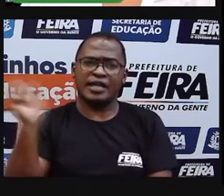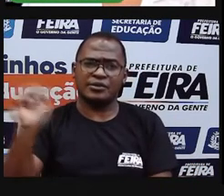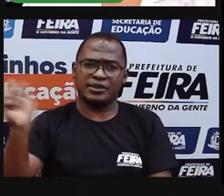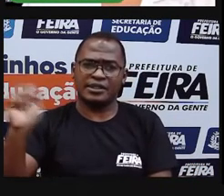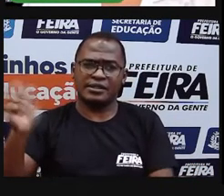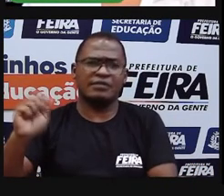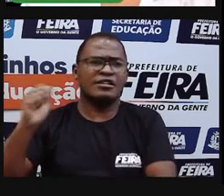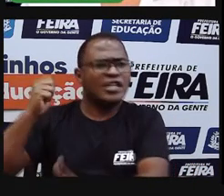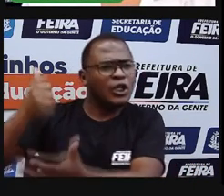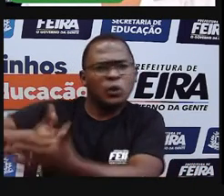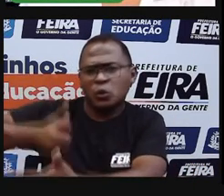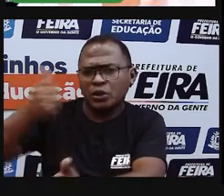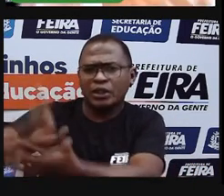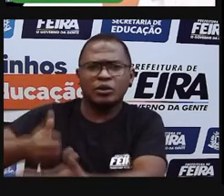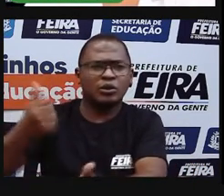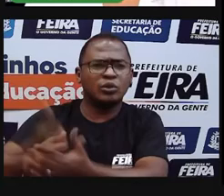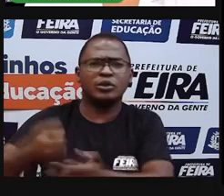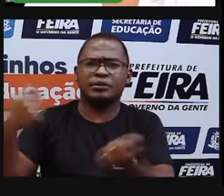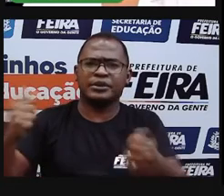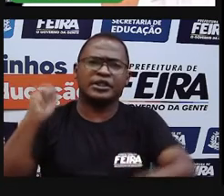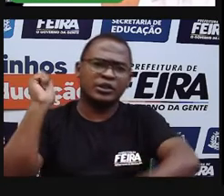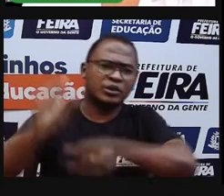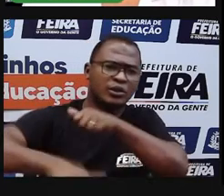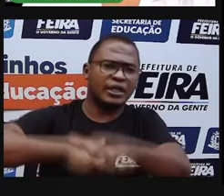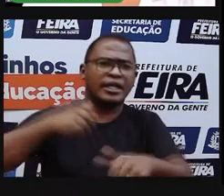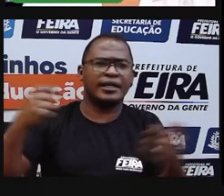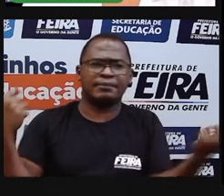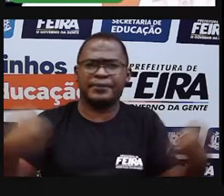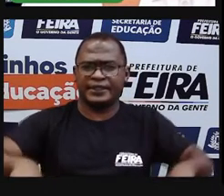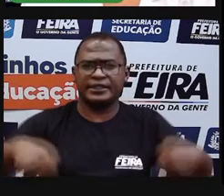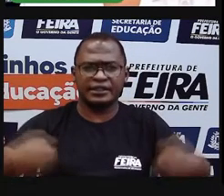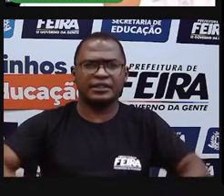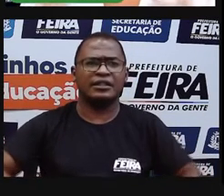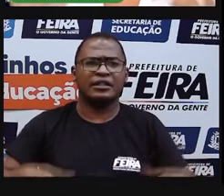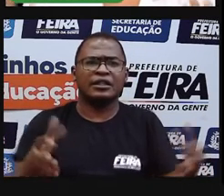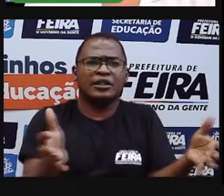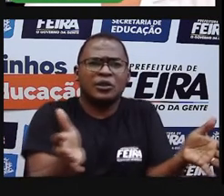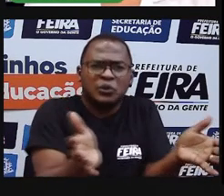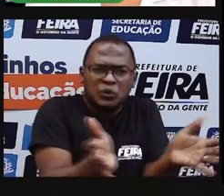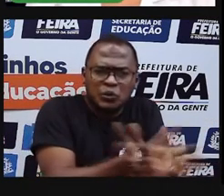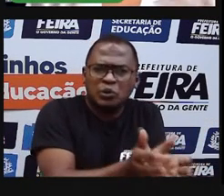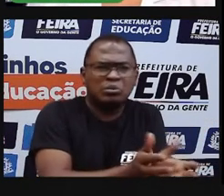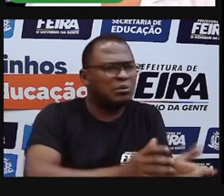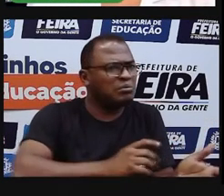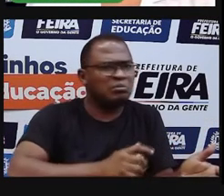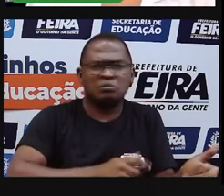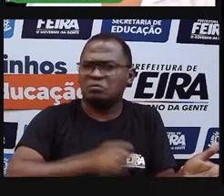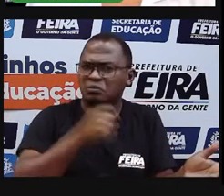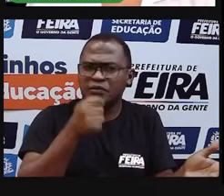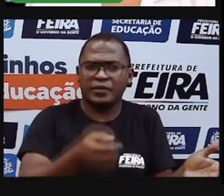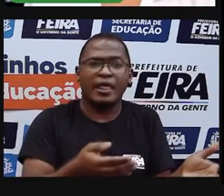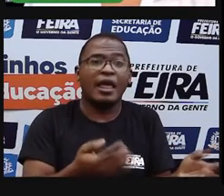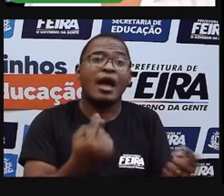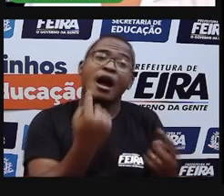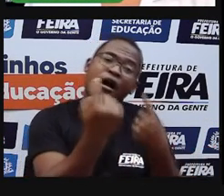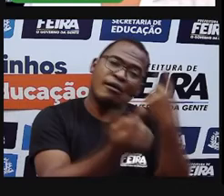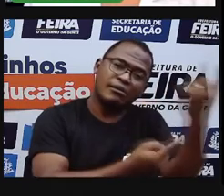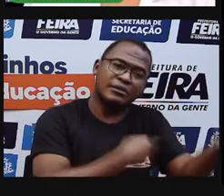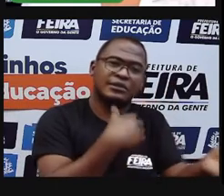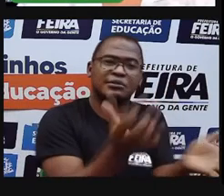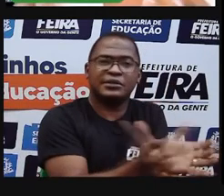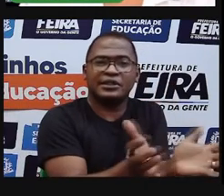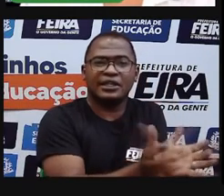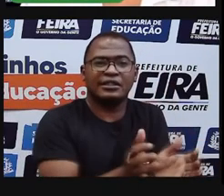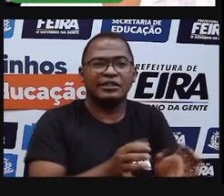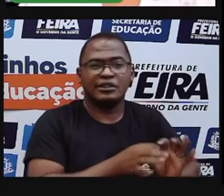daqueles grupos para reivindicar. Então, tem comunidades que não tem essa união, né? Não tem